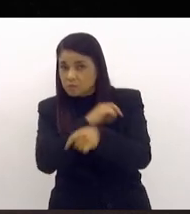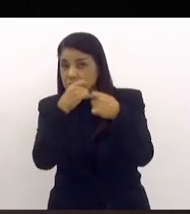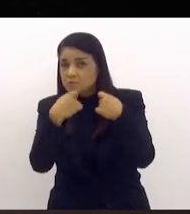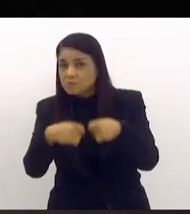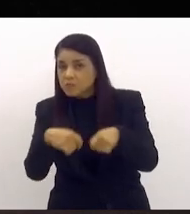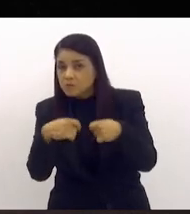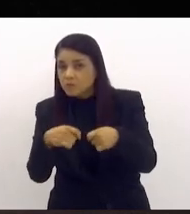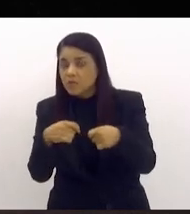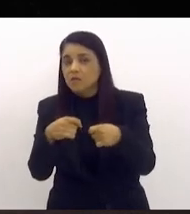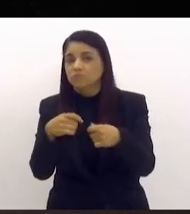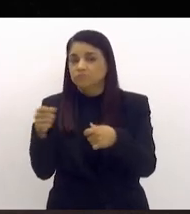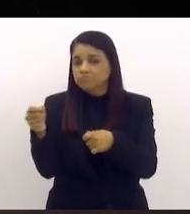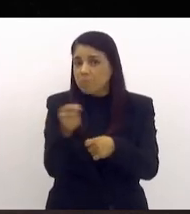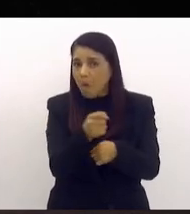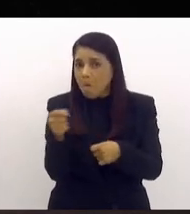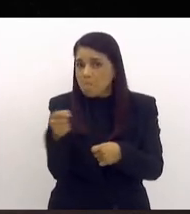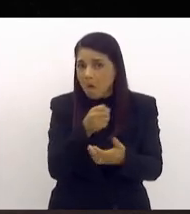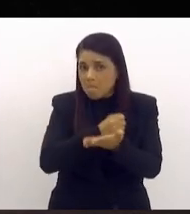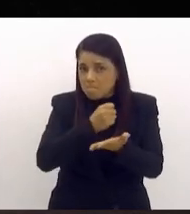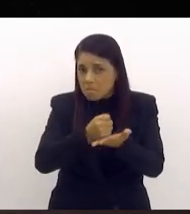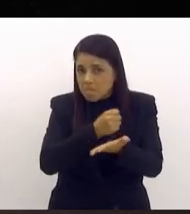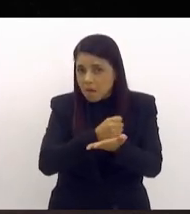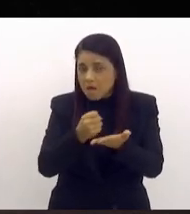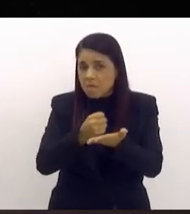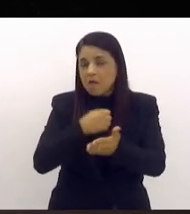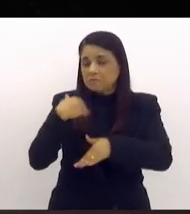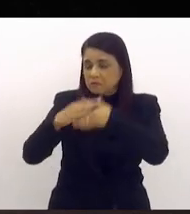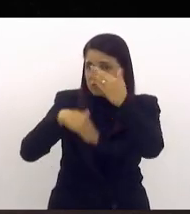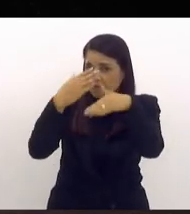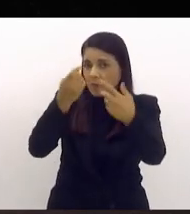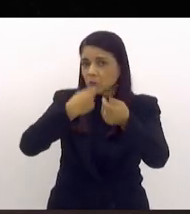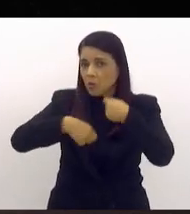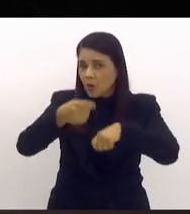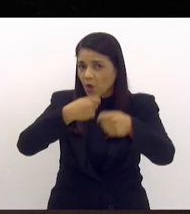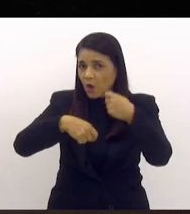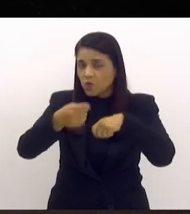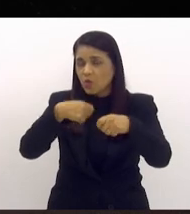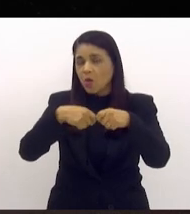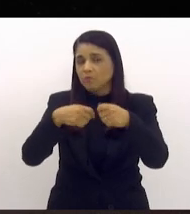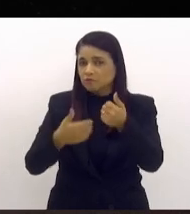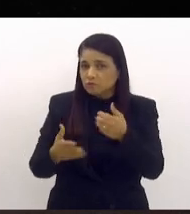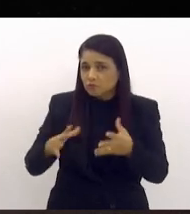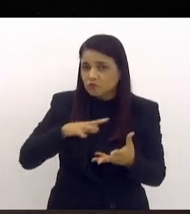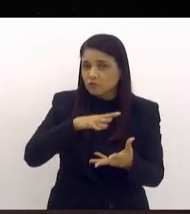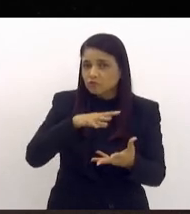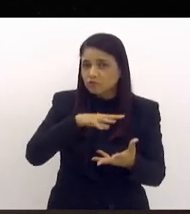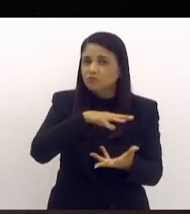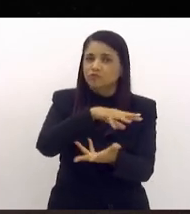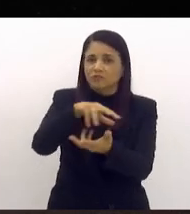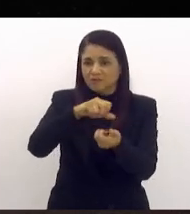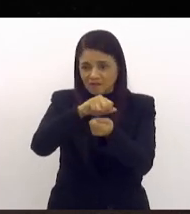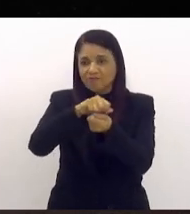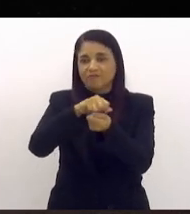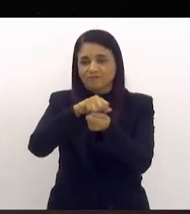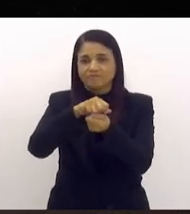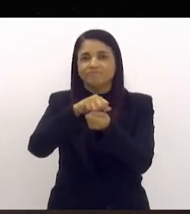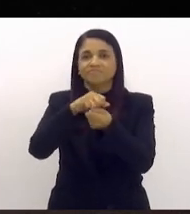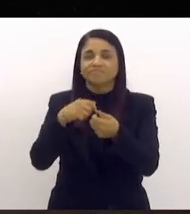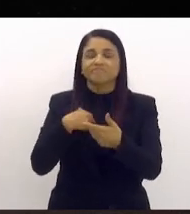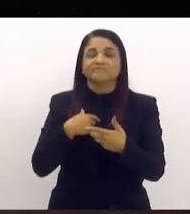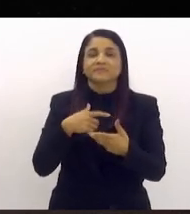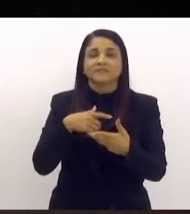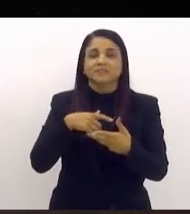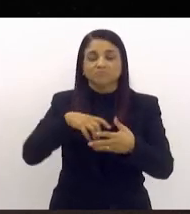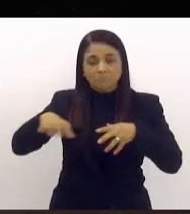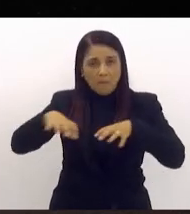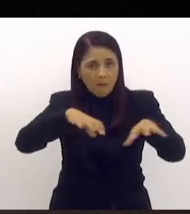gerar riqueza e gerar desenvolvimento econômico sustentável, onde a gente consiga dividir